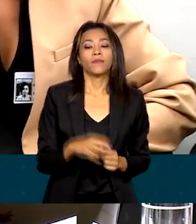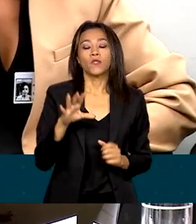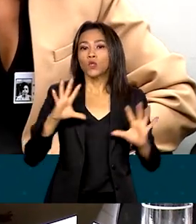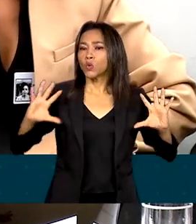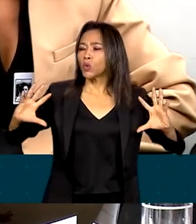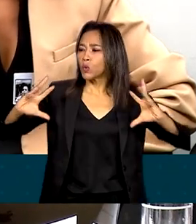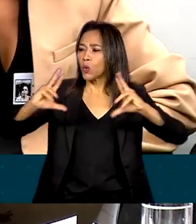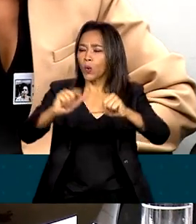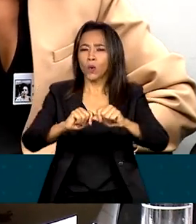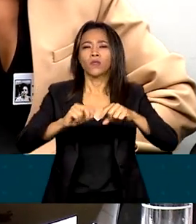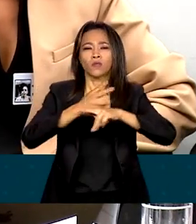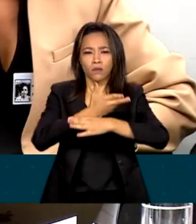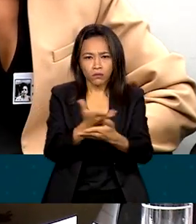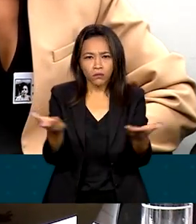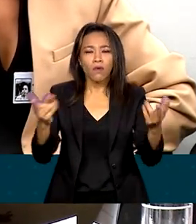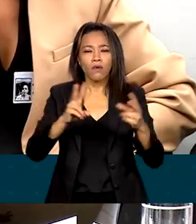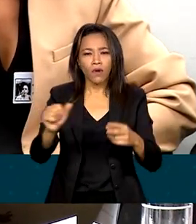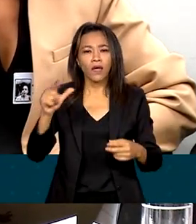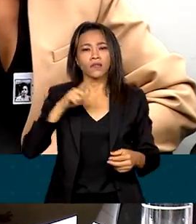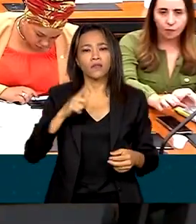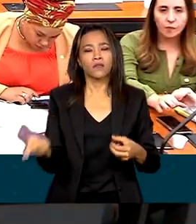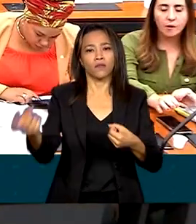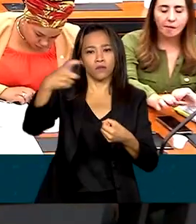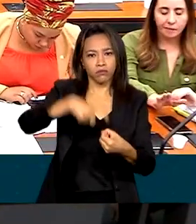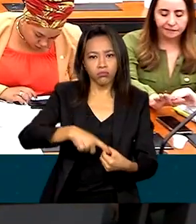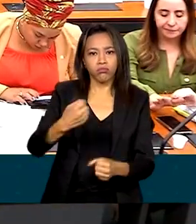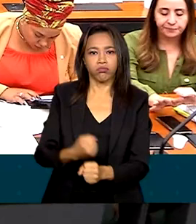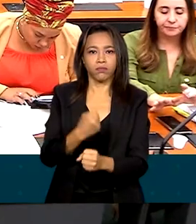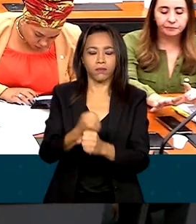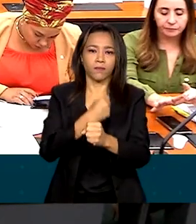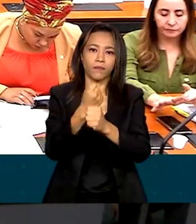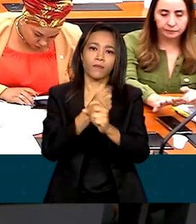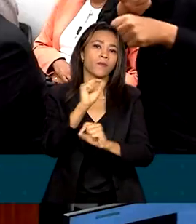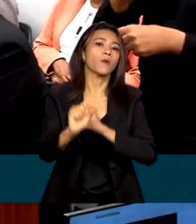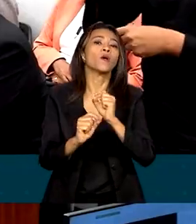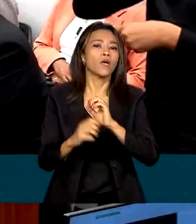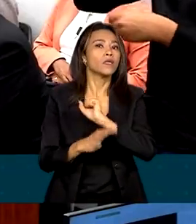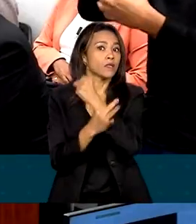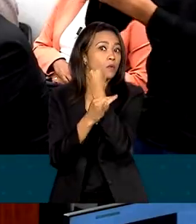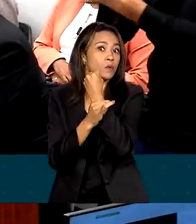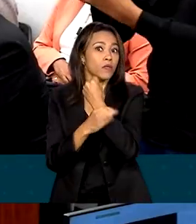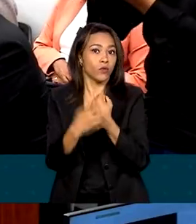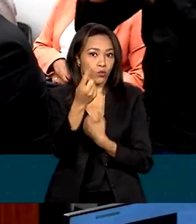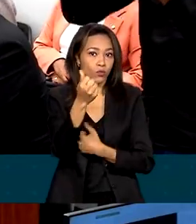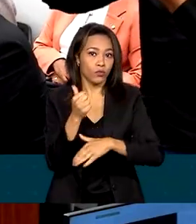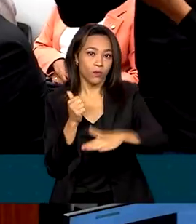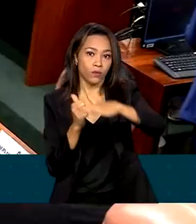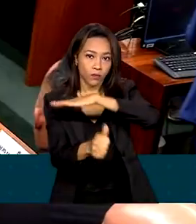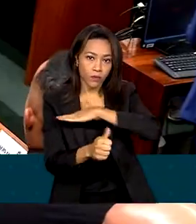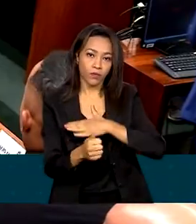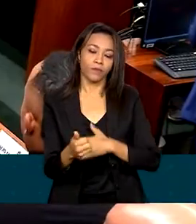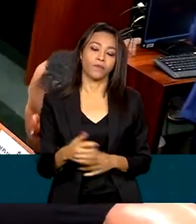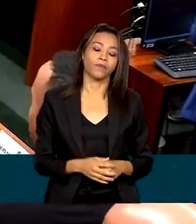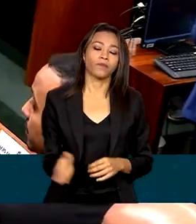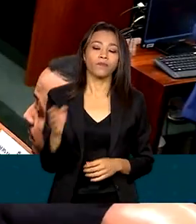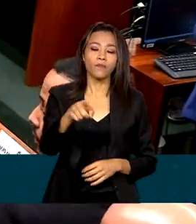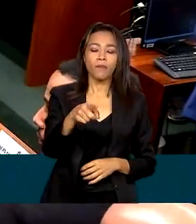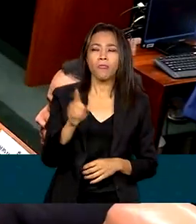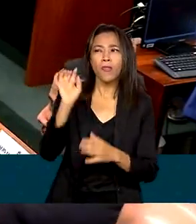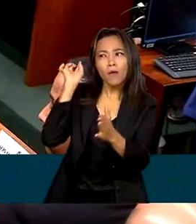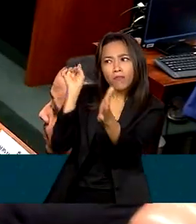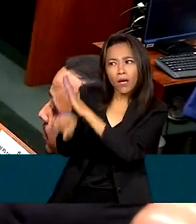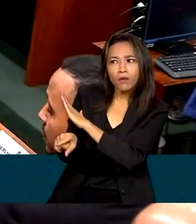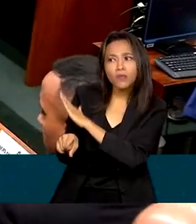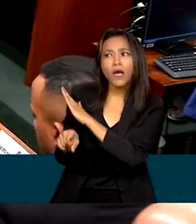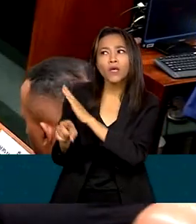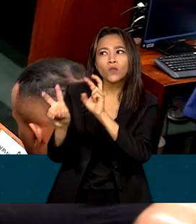todas elas terão a oportunidade de serem retomadas, inclusive com a garantia de recursos para a conclusão dessas obras. Ao ser questionado